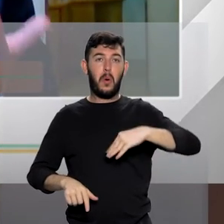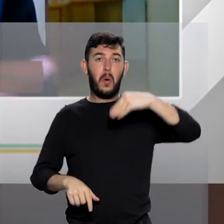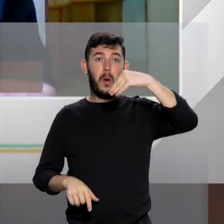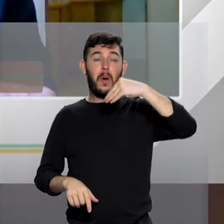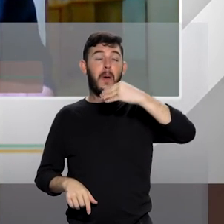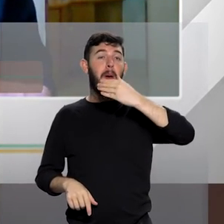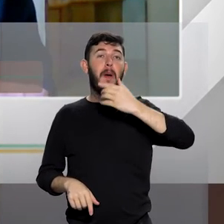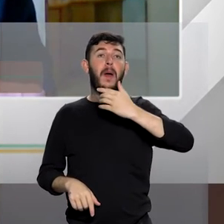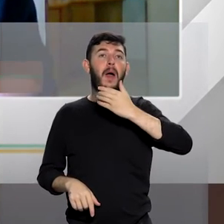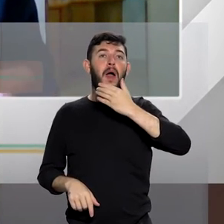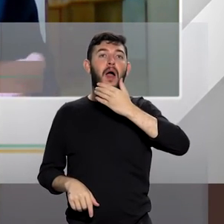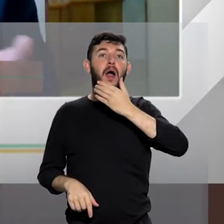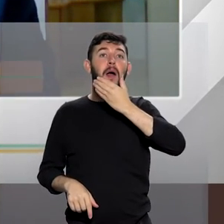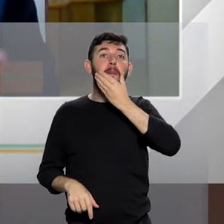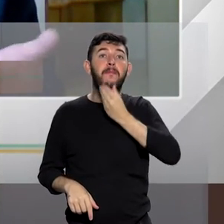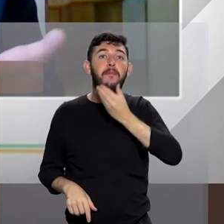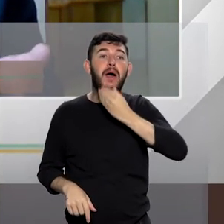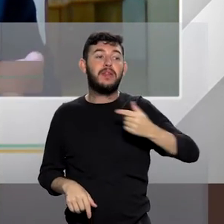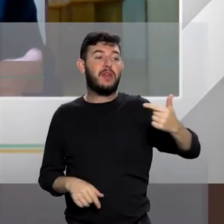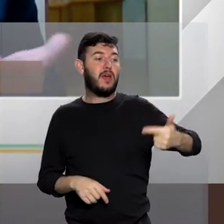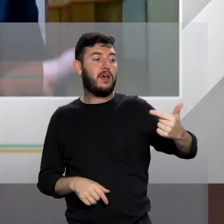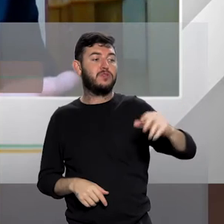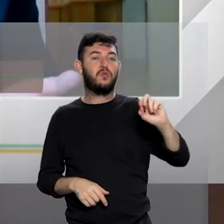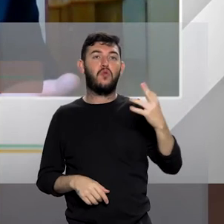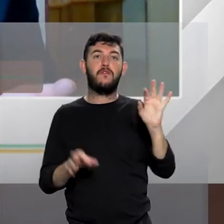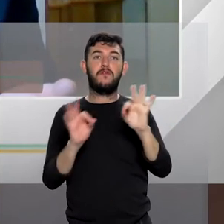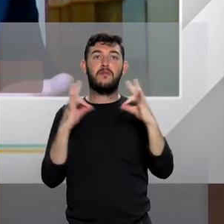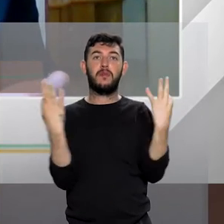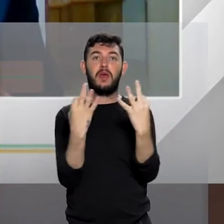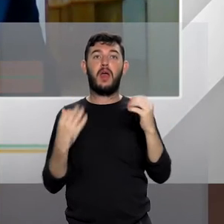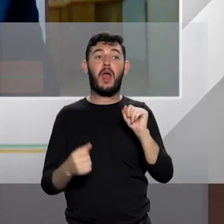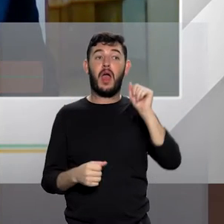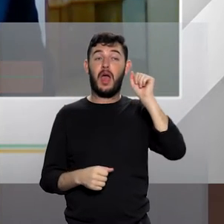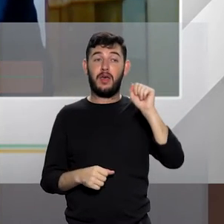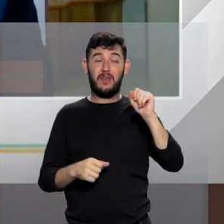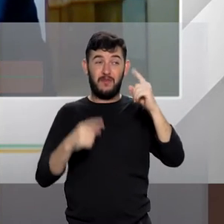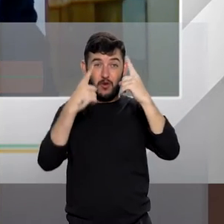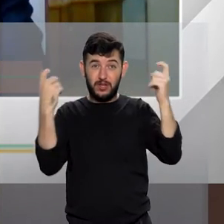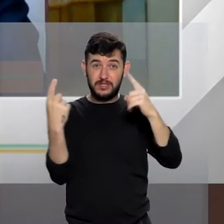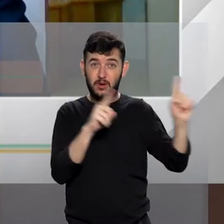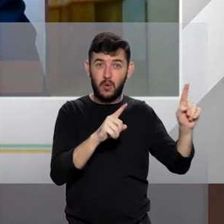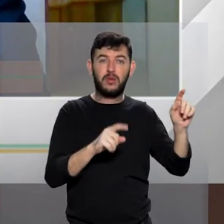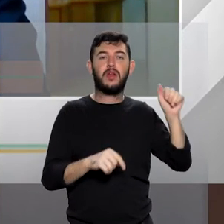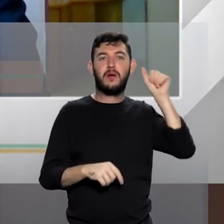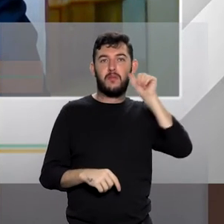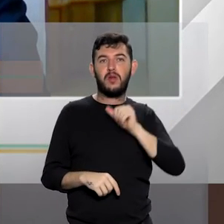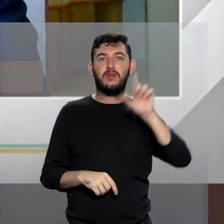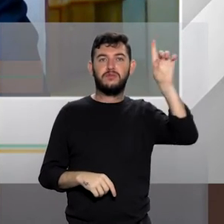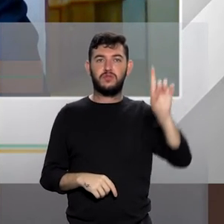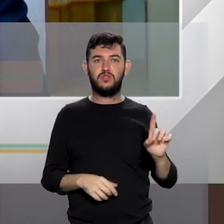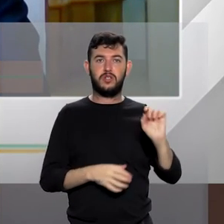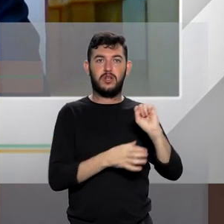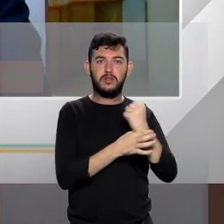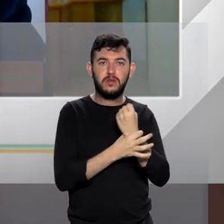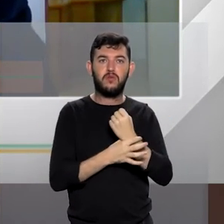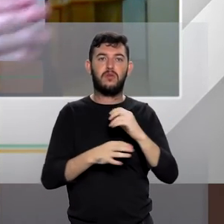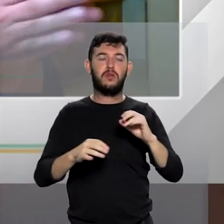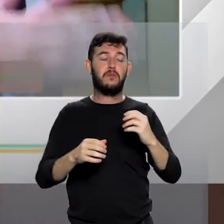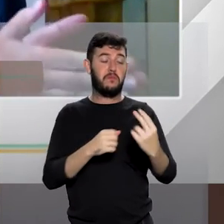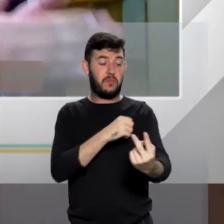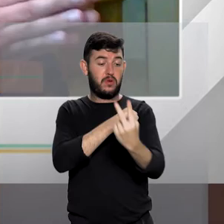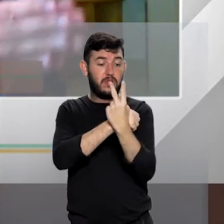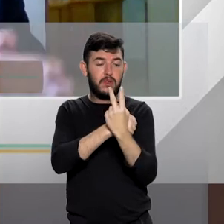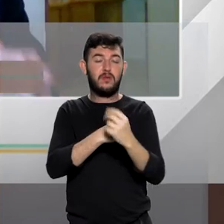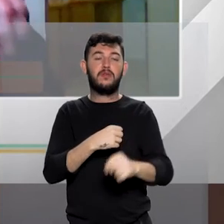a pessoa pratica uma violência, a mulher que sofre essa violência tem o direito de ser protegida. E a última situação são as relações íntimas de afeto,